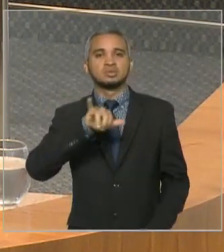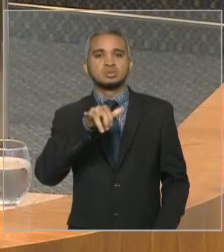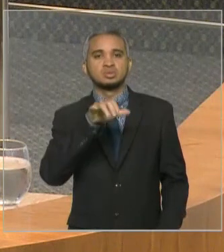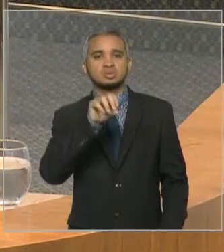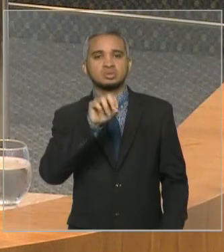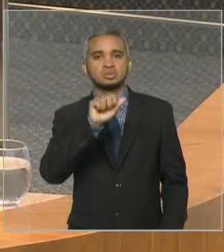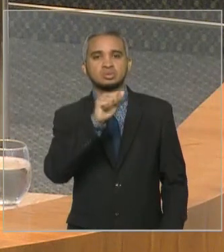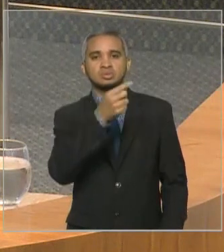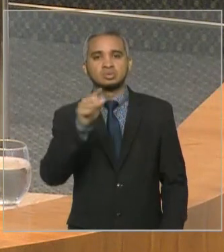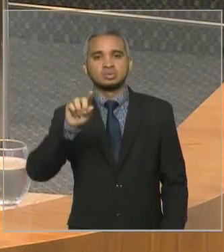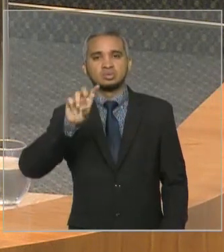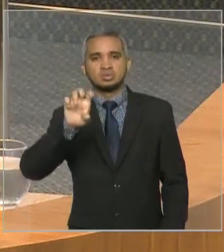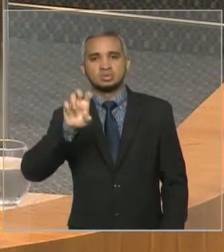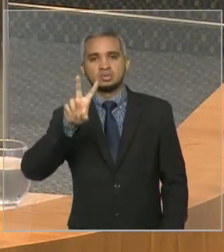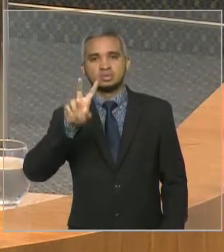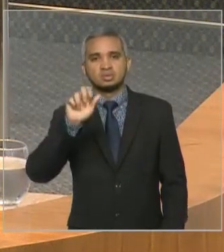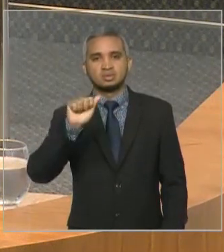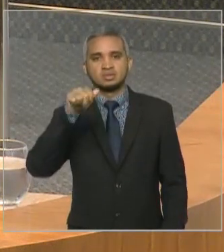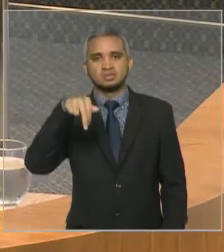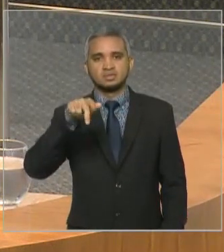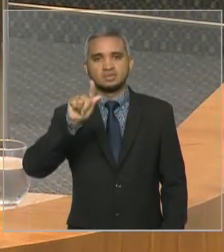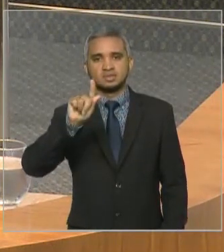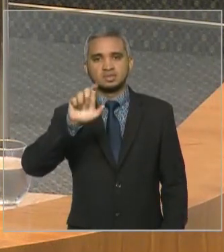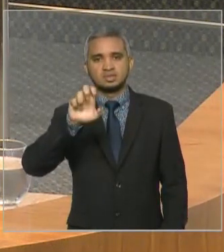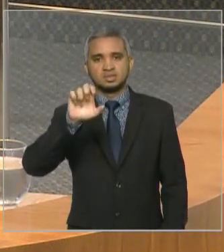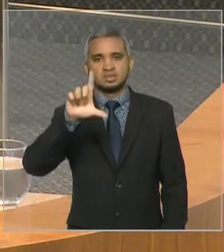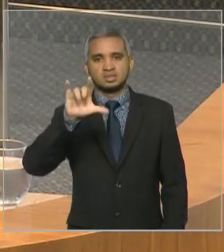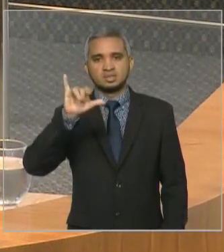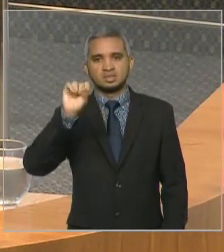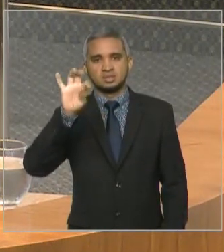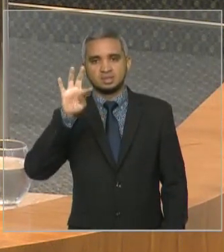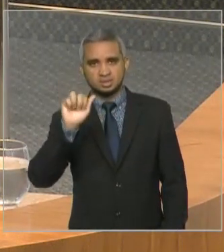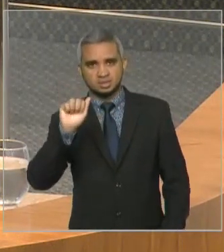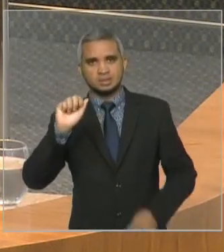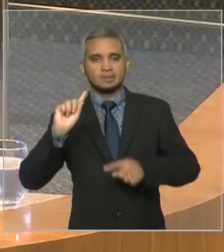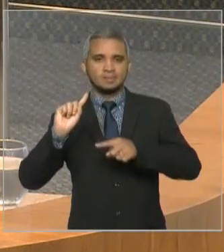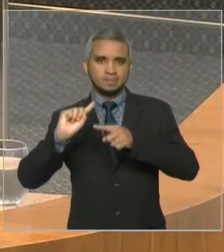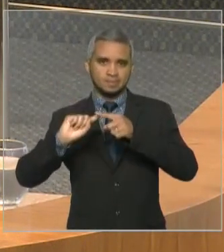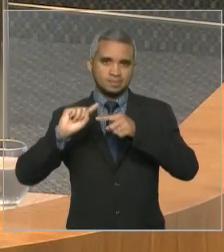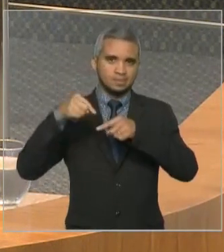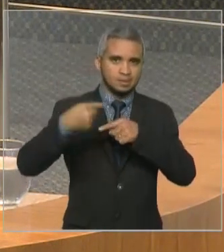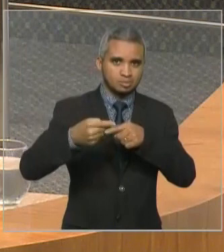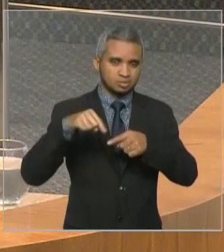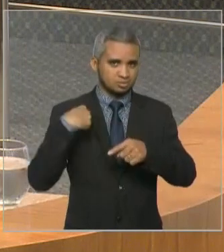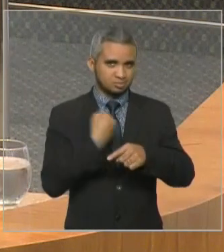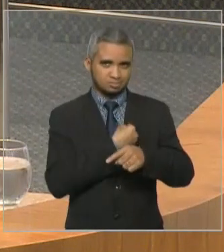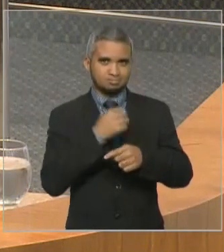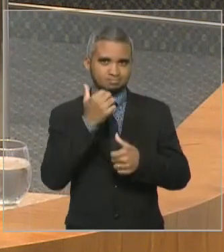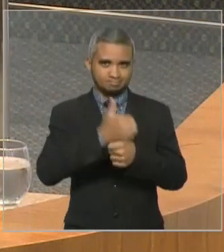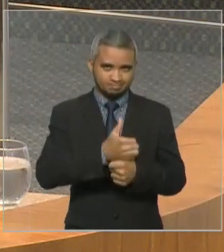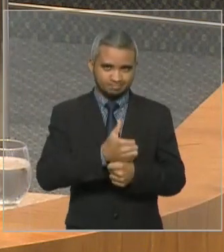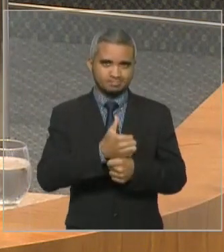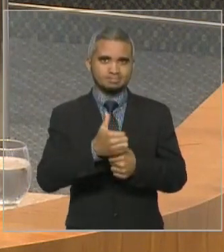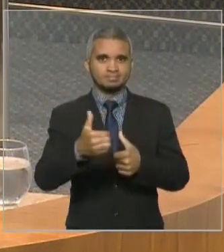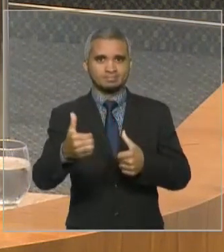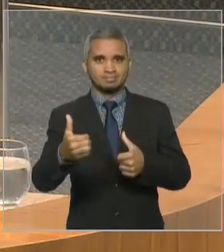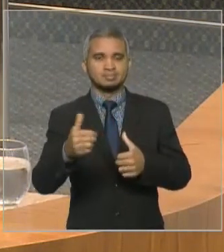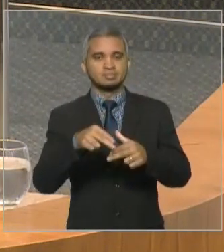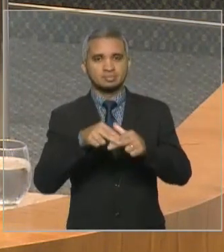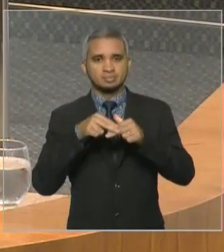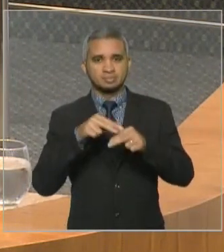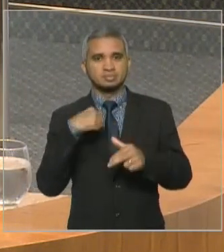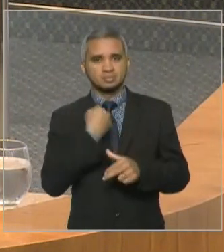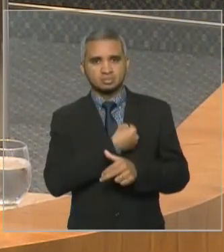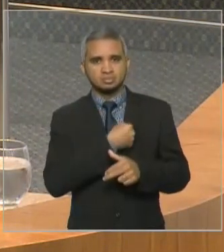Então, para nós, nosso trabalho foi facilitado, fizemos muita coisa pela Assembleia, que valorizamos o trabalho dos parlamentares,